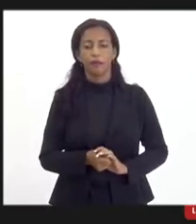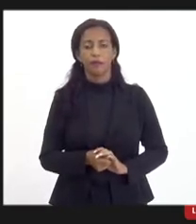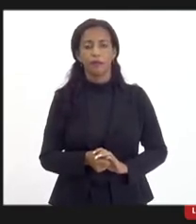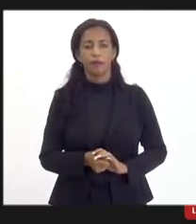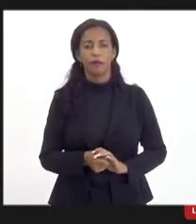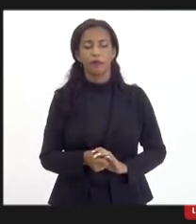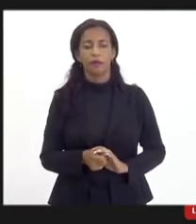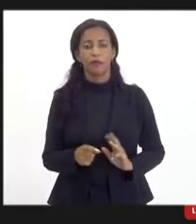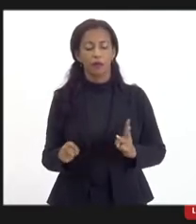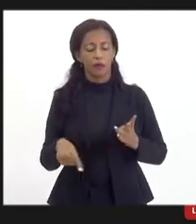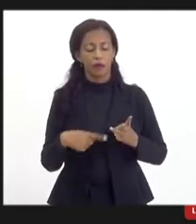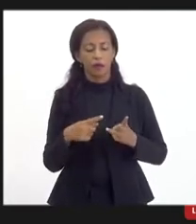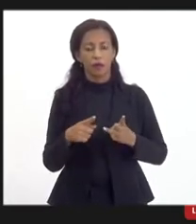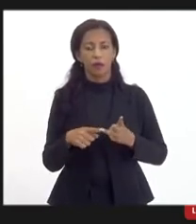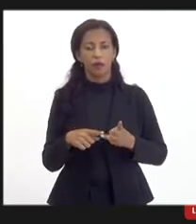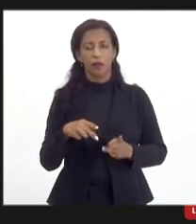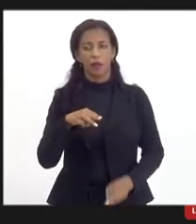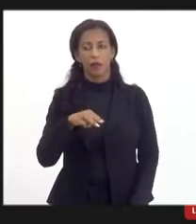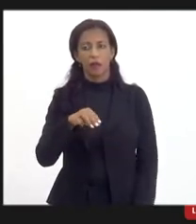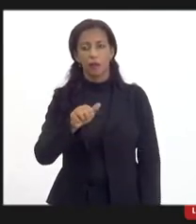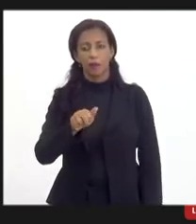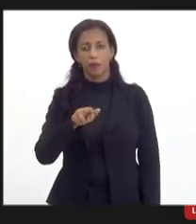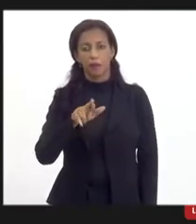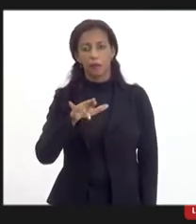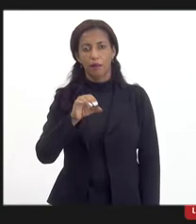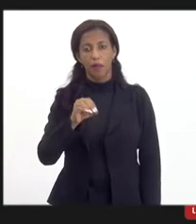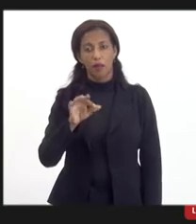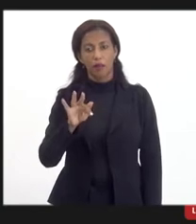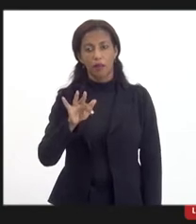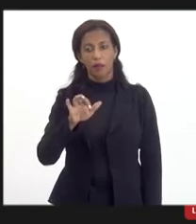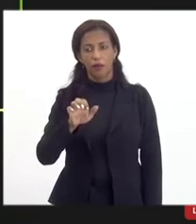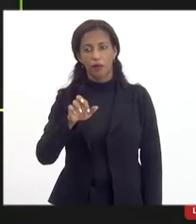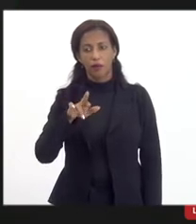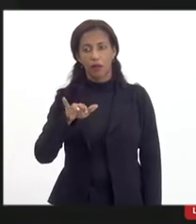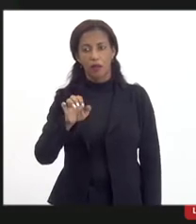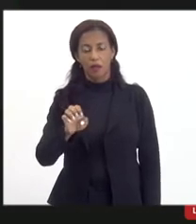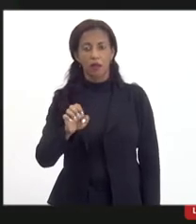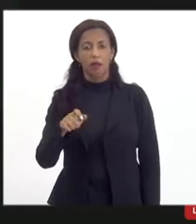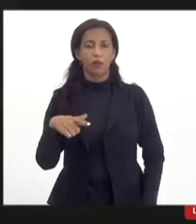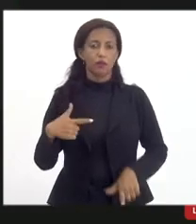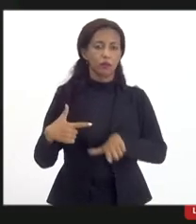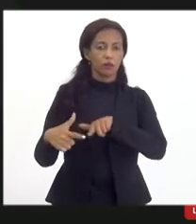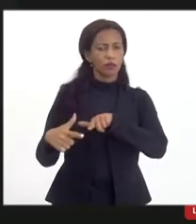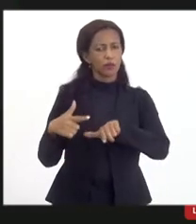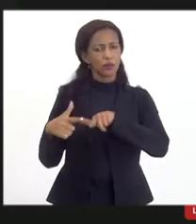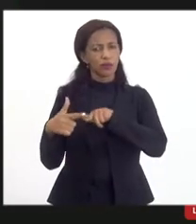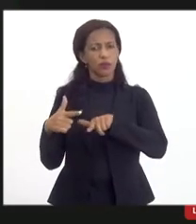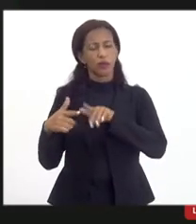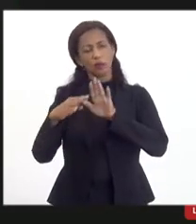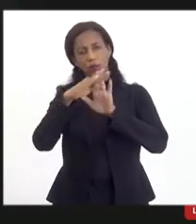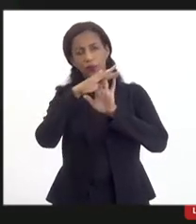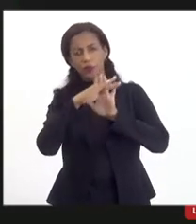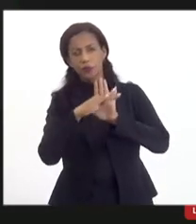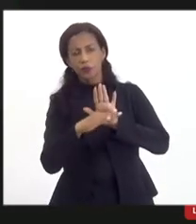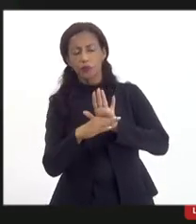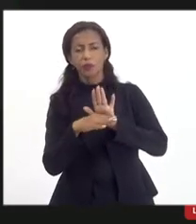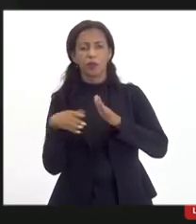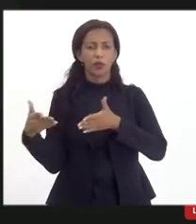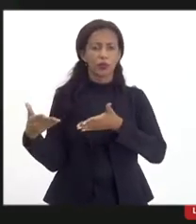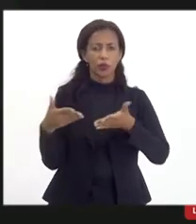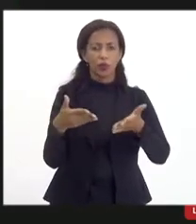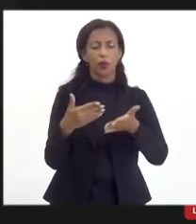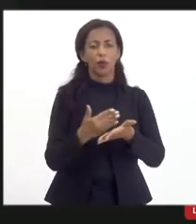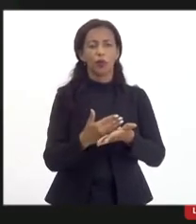e em seguida o senhor Márcio Ferraro, sobre os trabalhos, para a gente entrar então logo